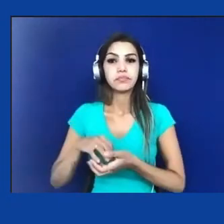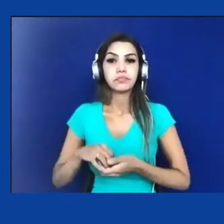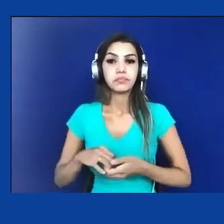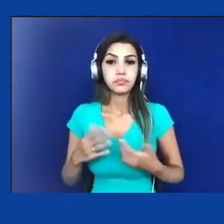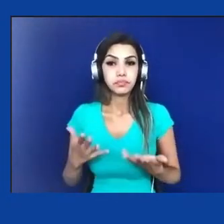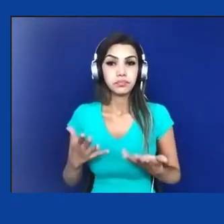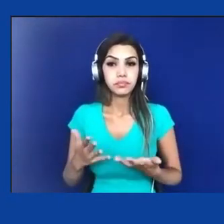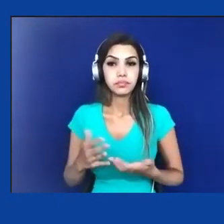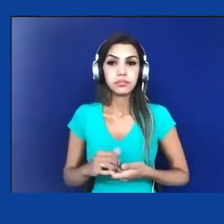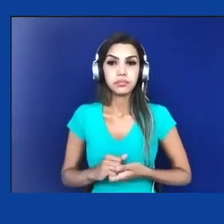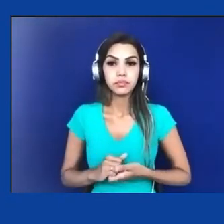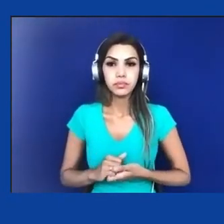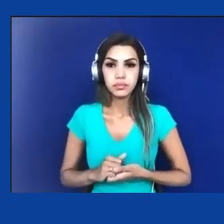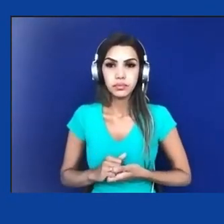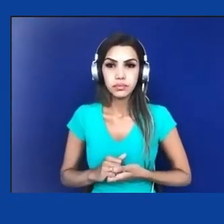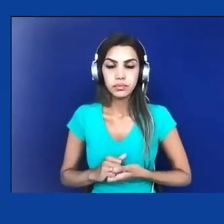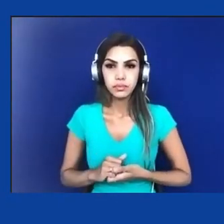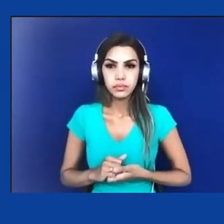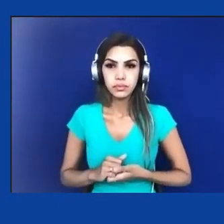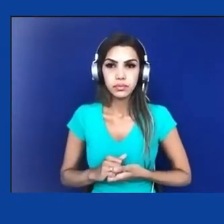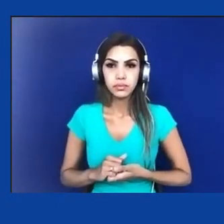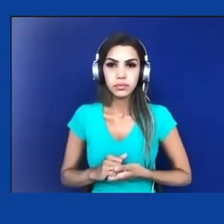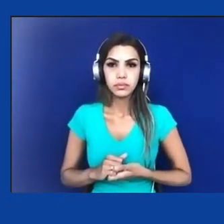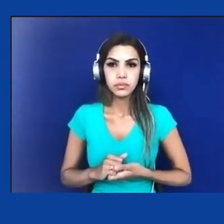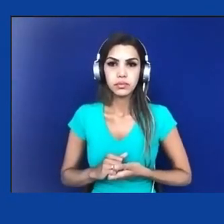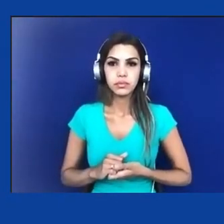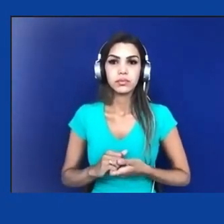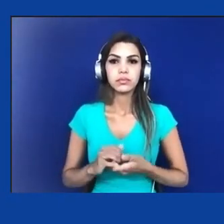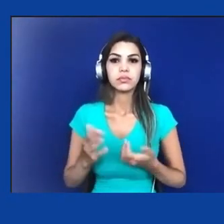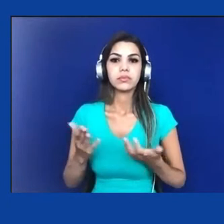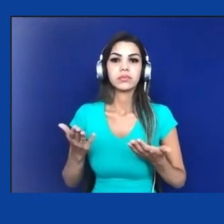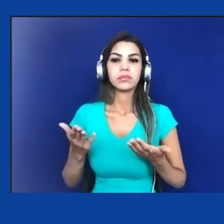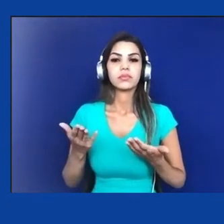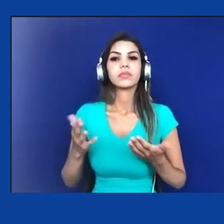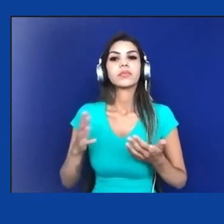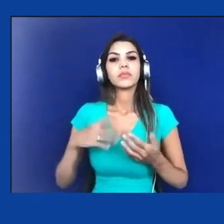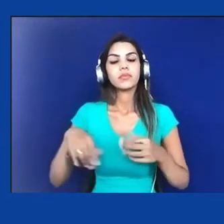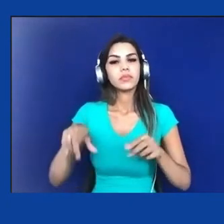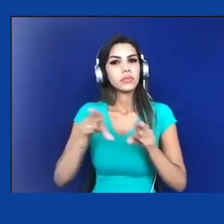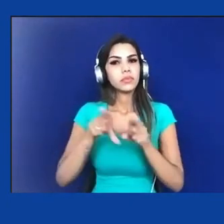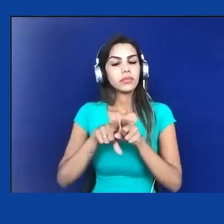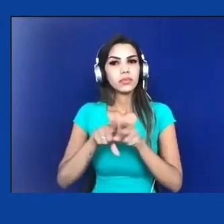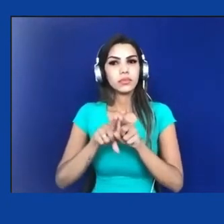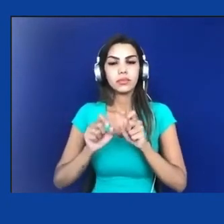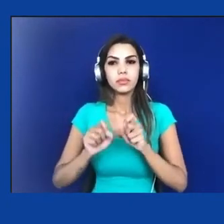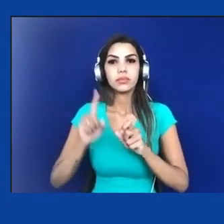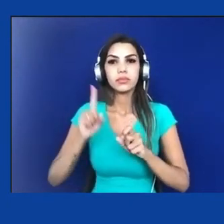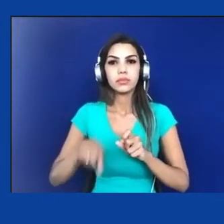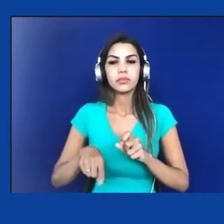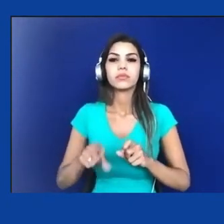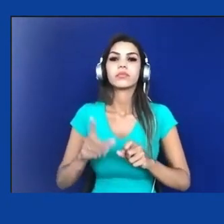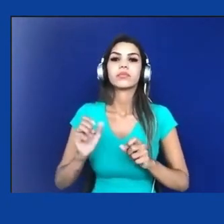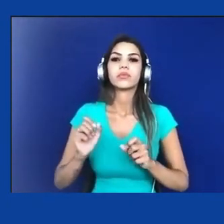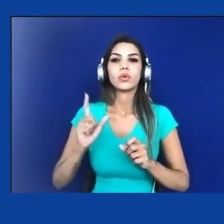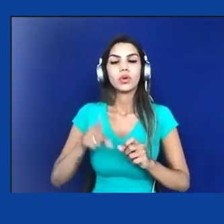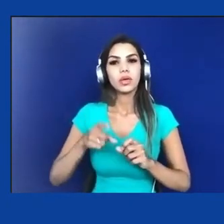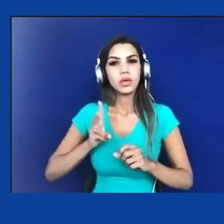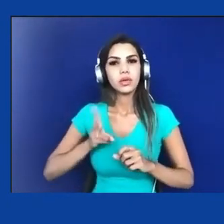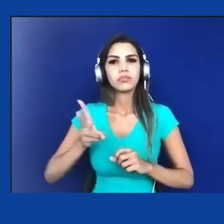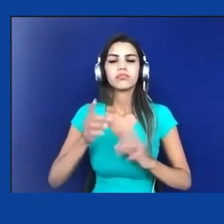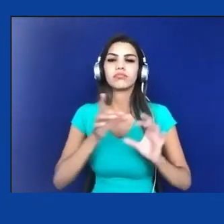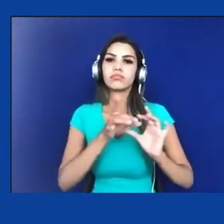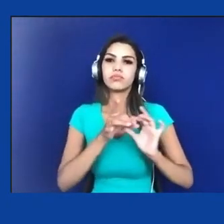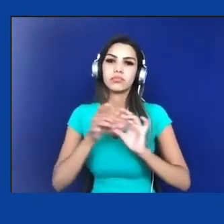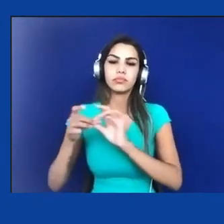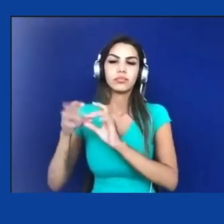criminalizados absurdamente e segmentos abatidos nesse contexto político que a gente vivencia